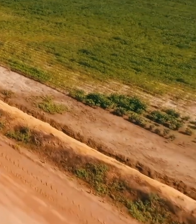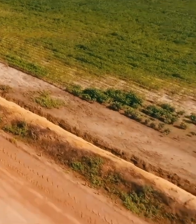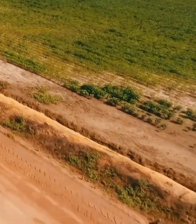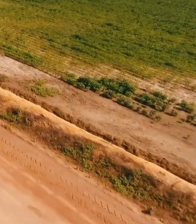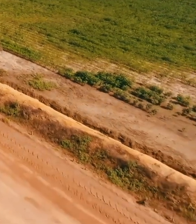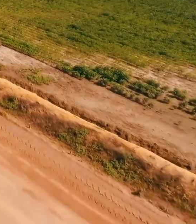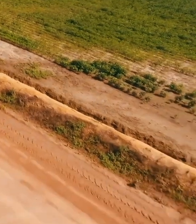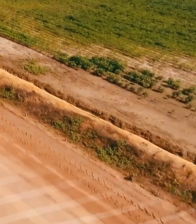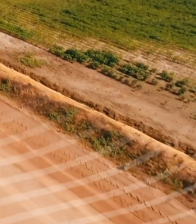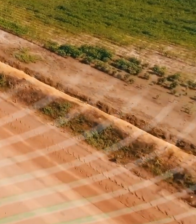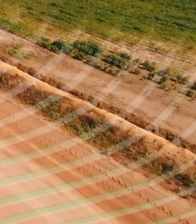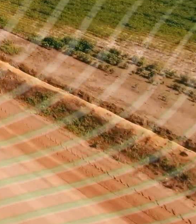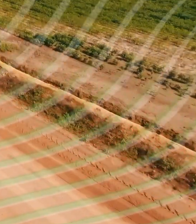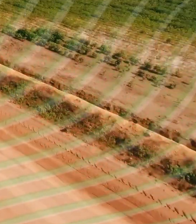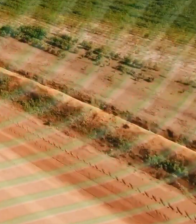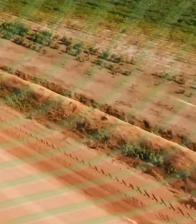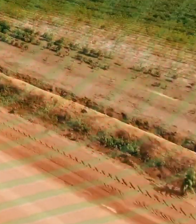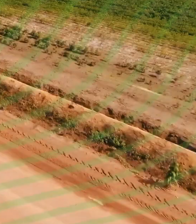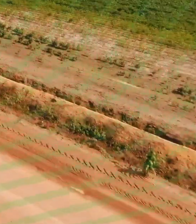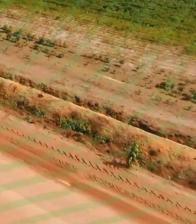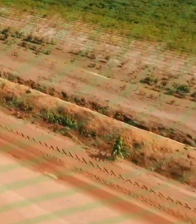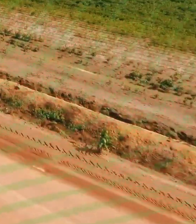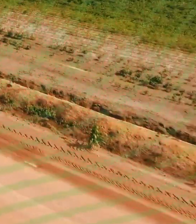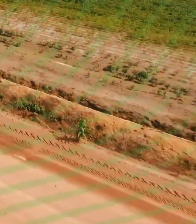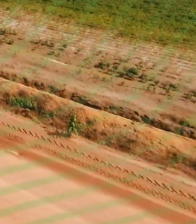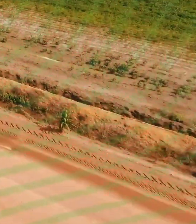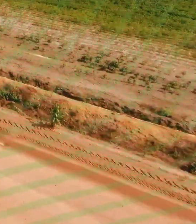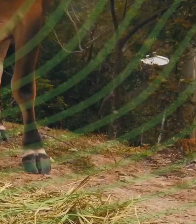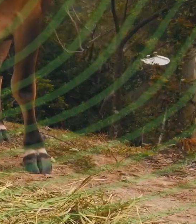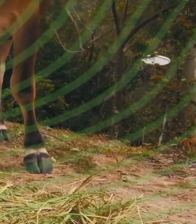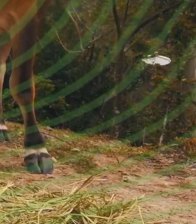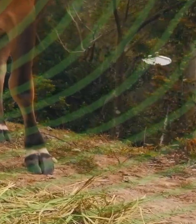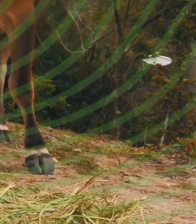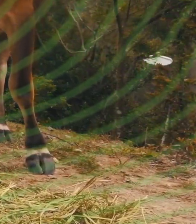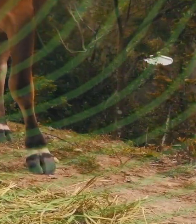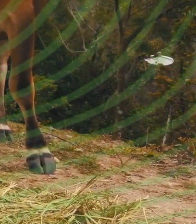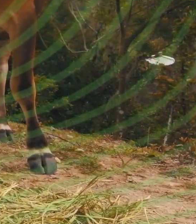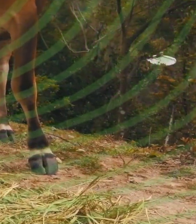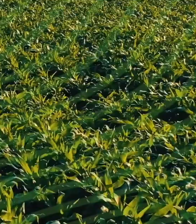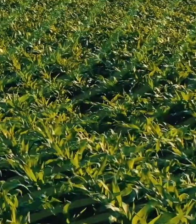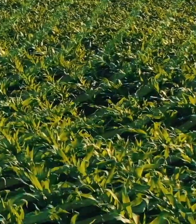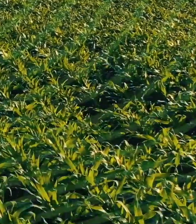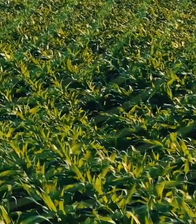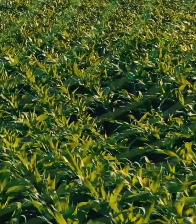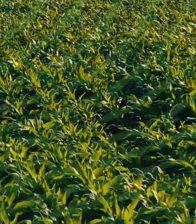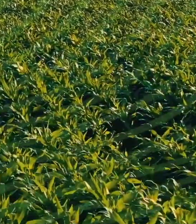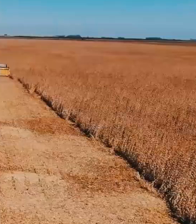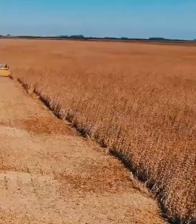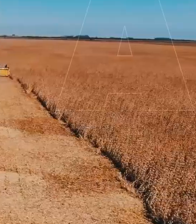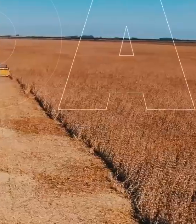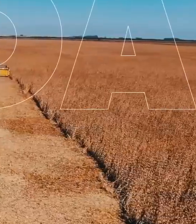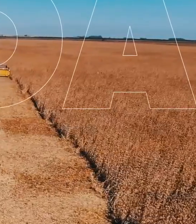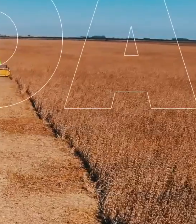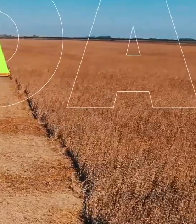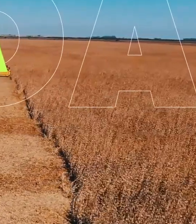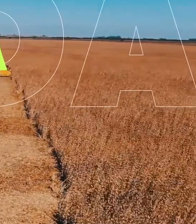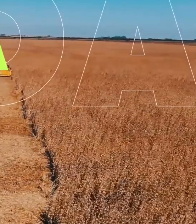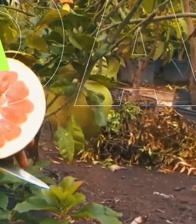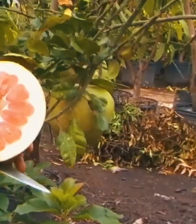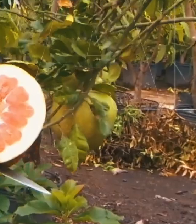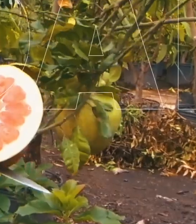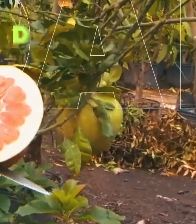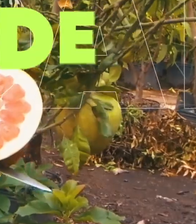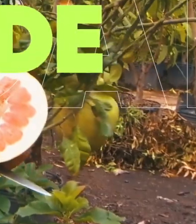Acreditamos que a produção rural É uma excelente força Para mover a economia do Piauí Trabalho Que gera